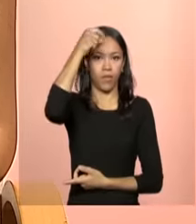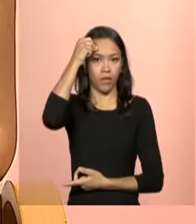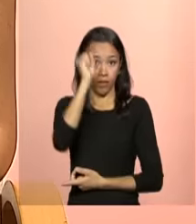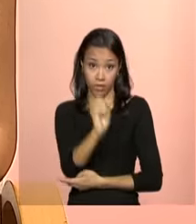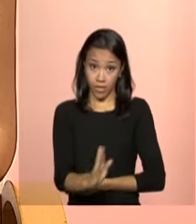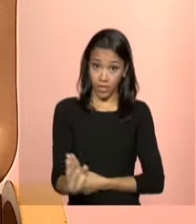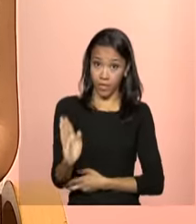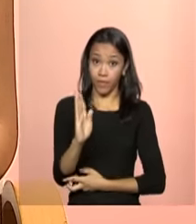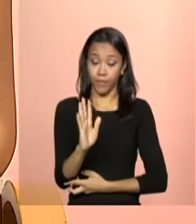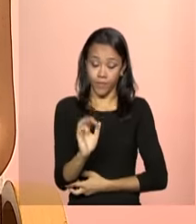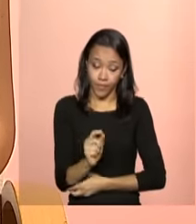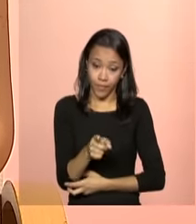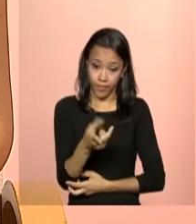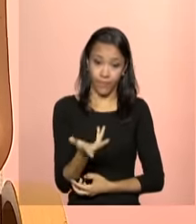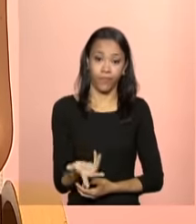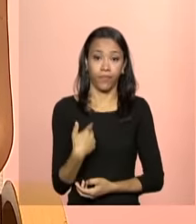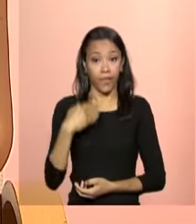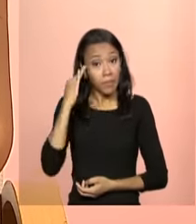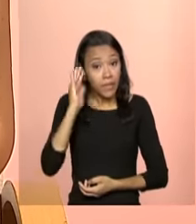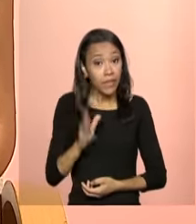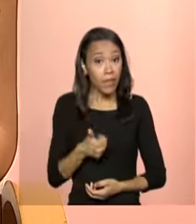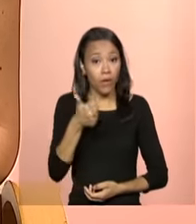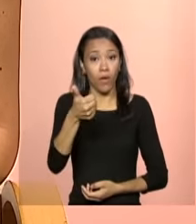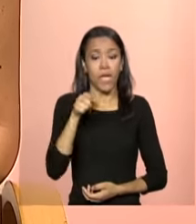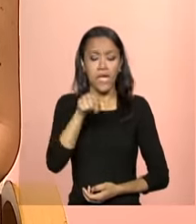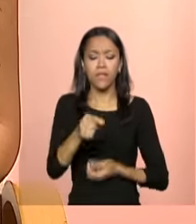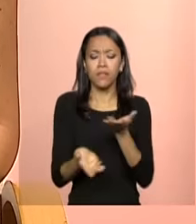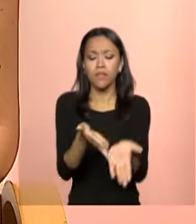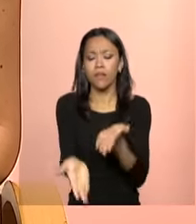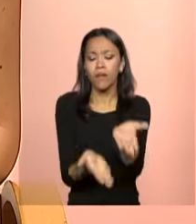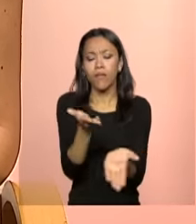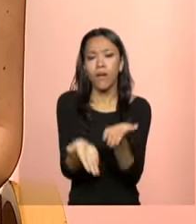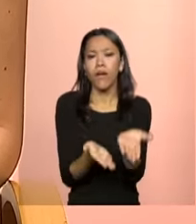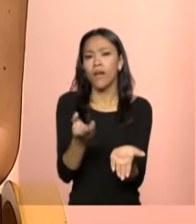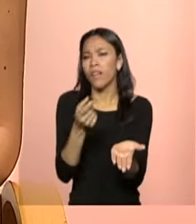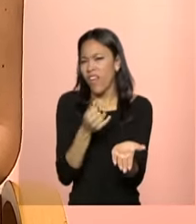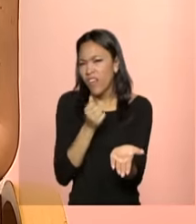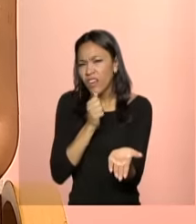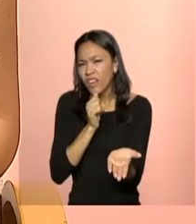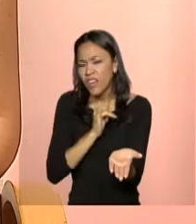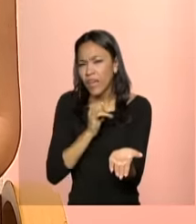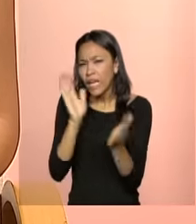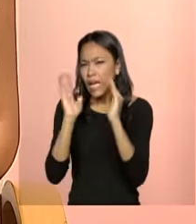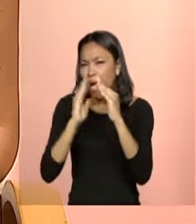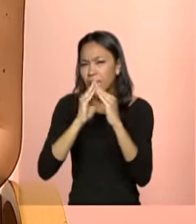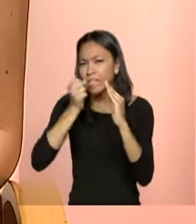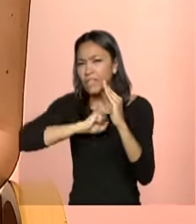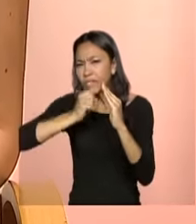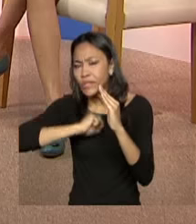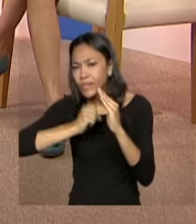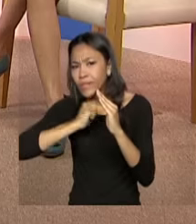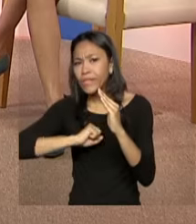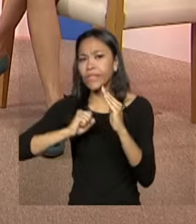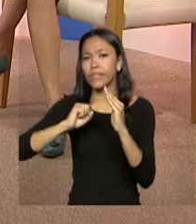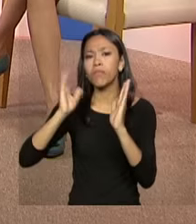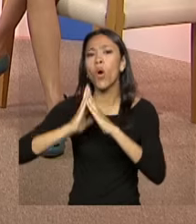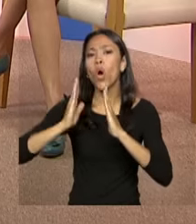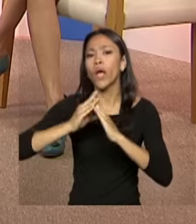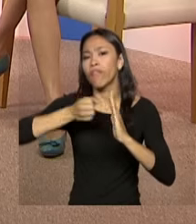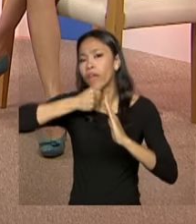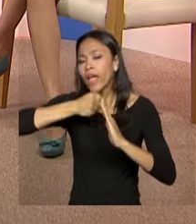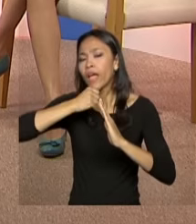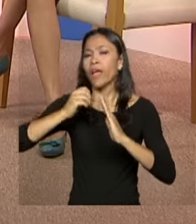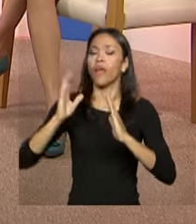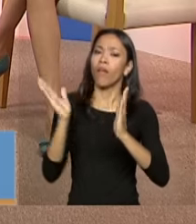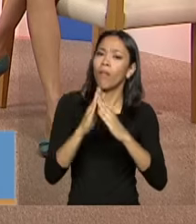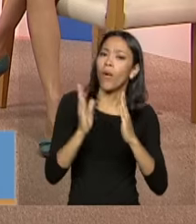para o povo entender melhor, né? Então, esse serviço de acolhimento seriam aqueles antigos albergues, orfanatos, asilos, é mais ou menos isso,